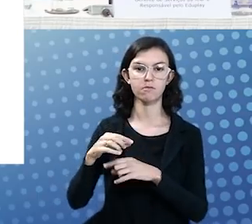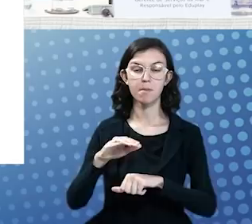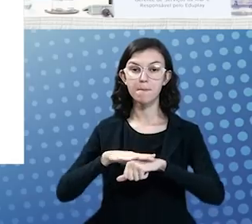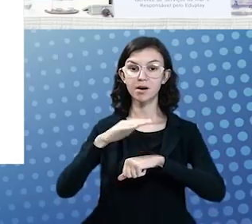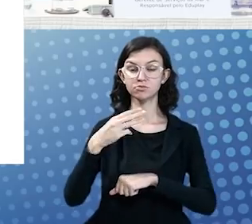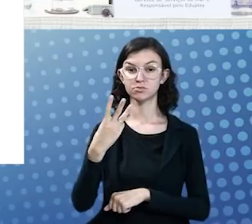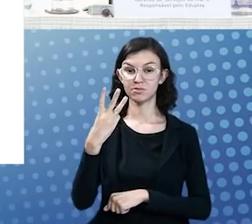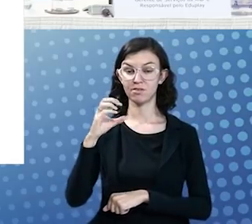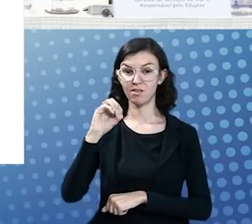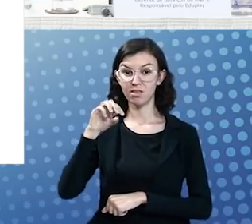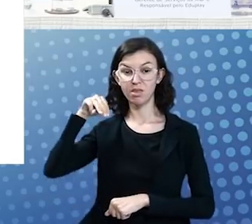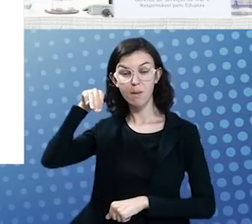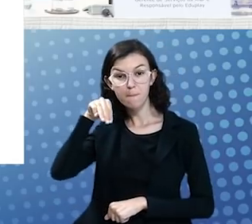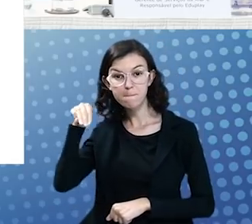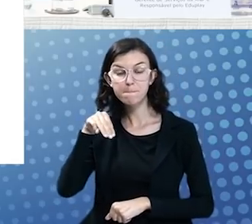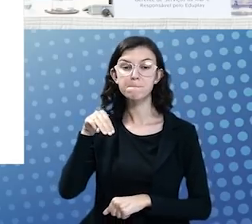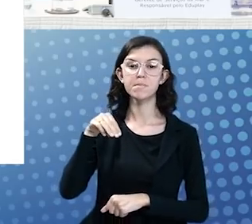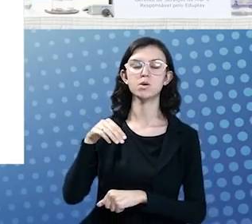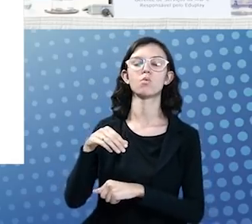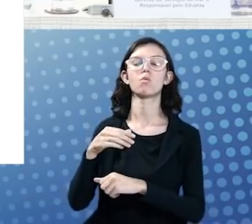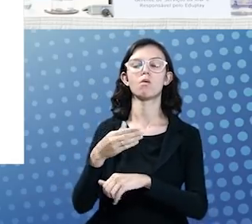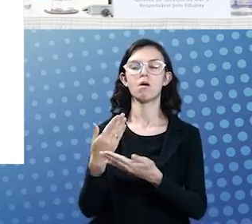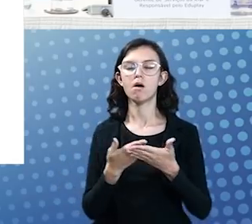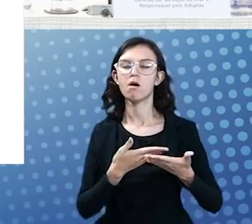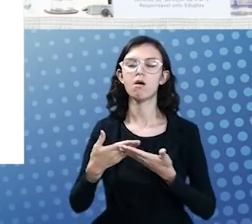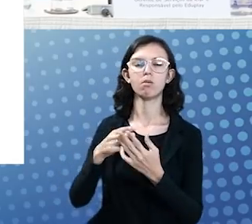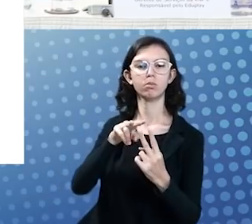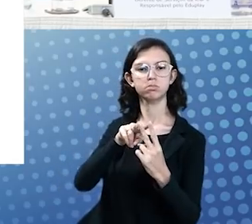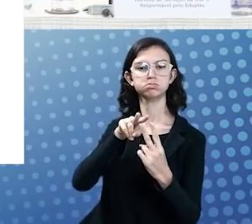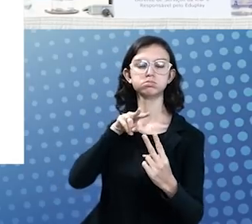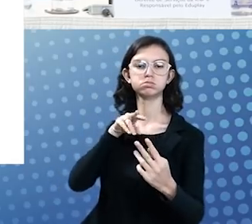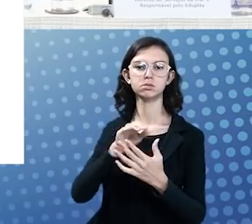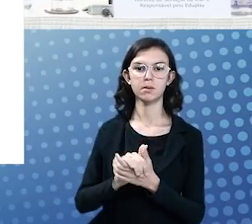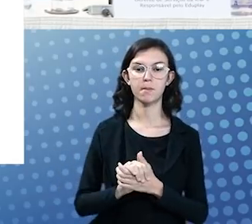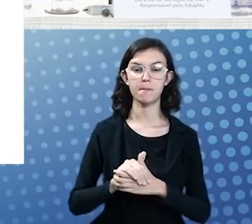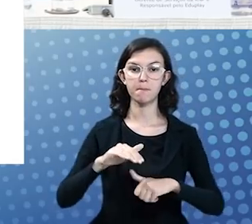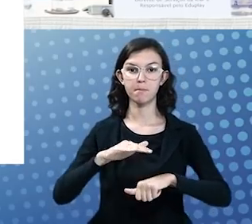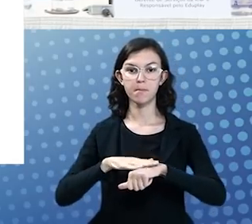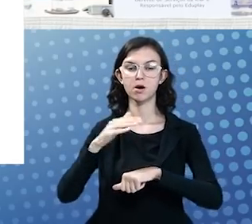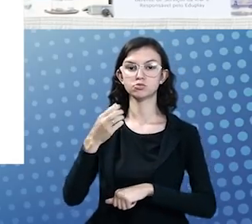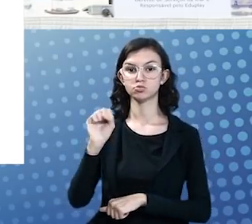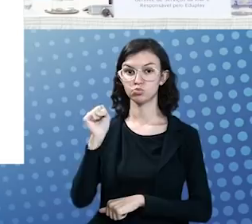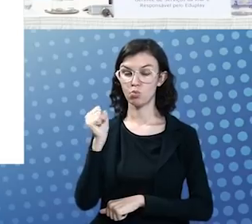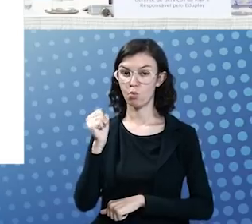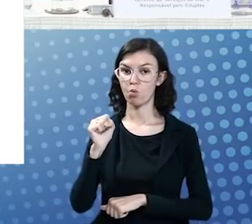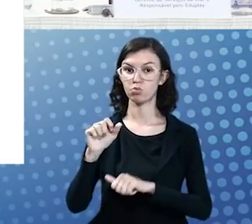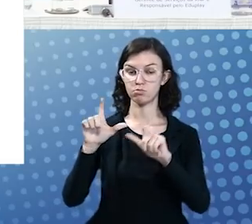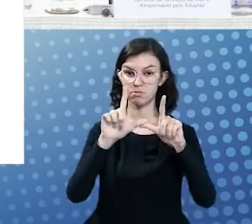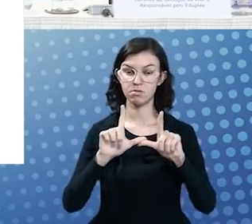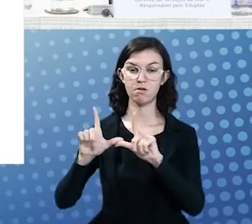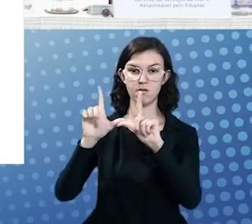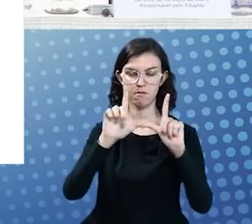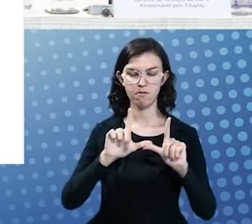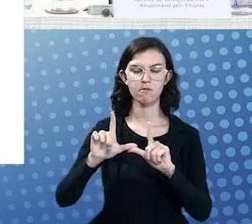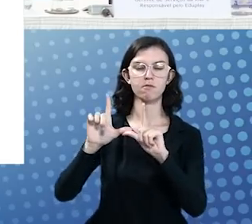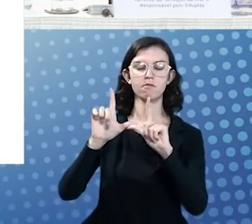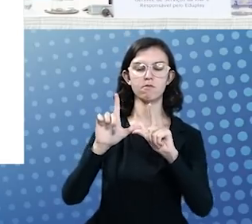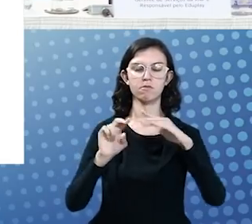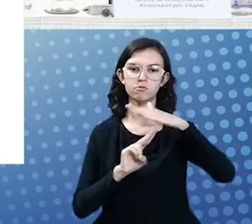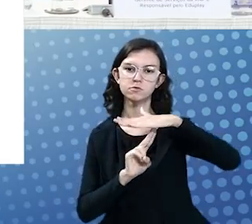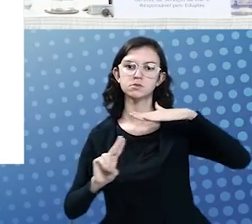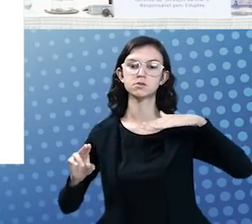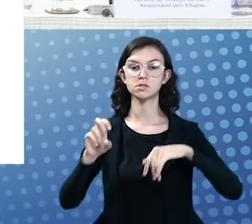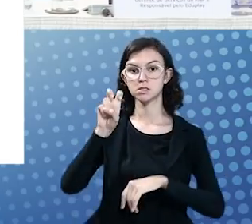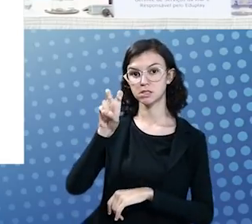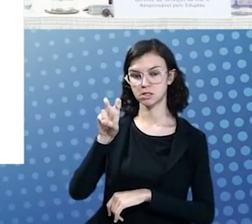vídeo-aulas gravadas e distribuímos sinais de oito TVs universitárias e cinco rádios